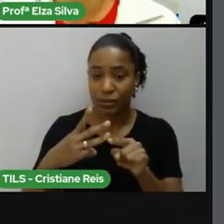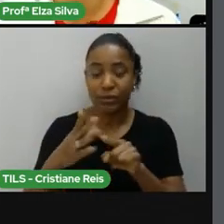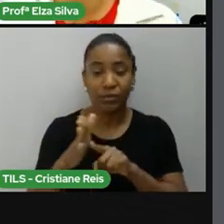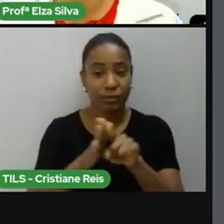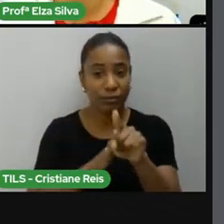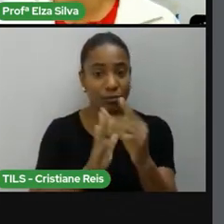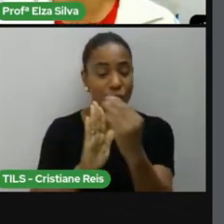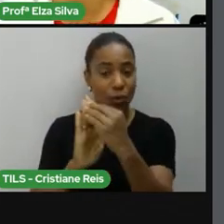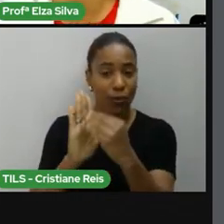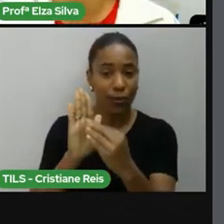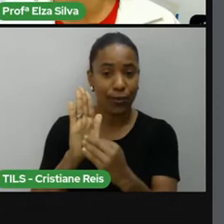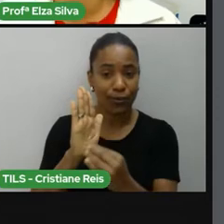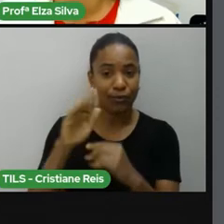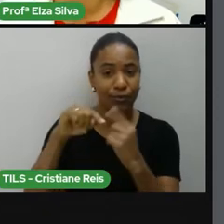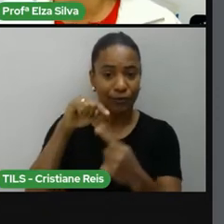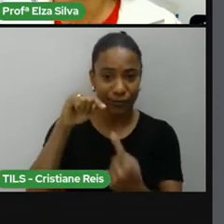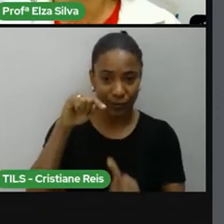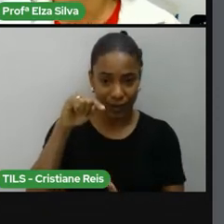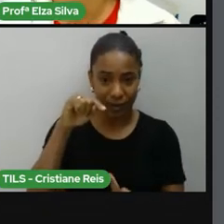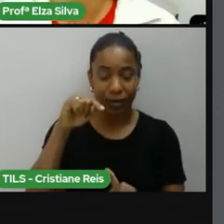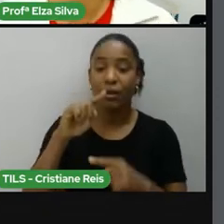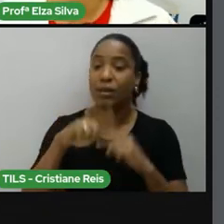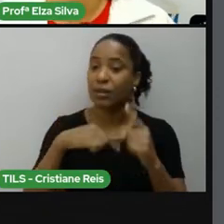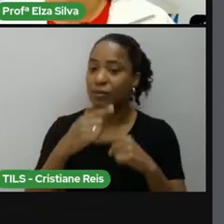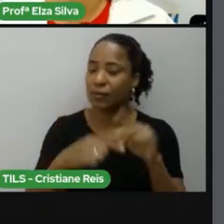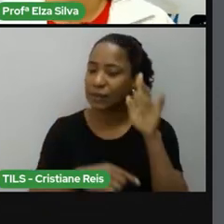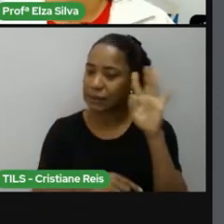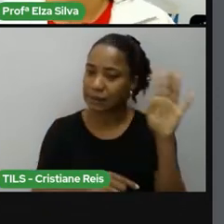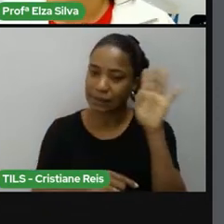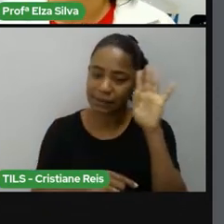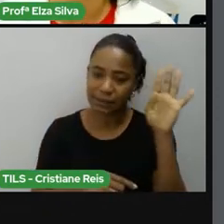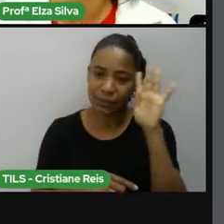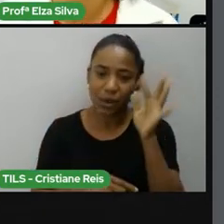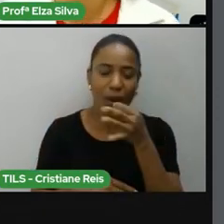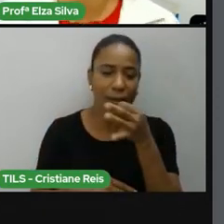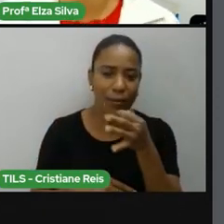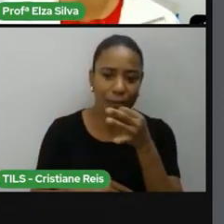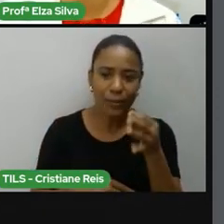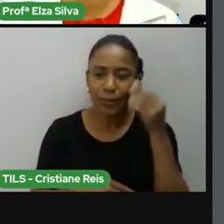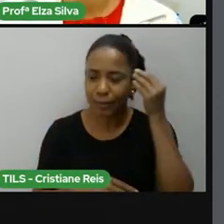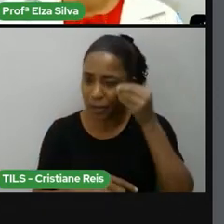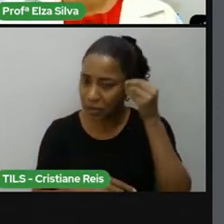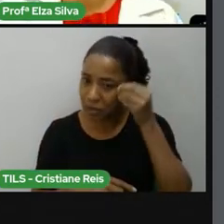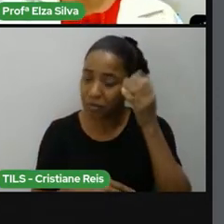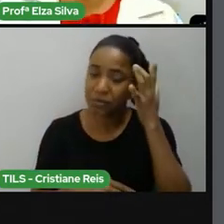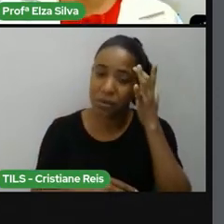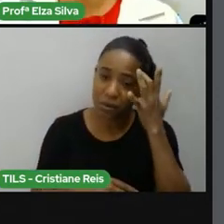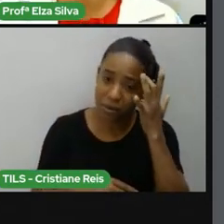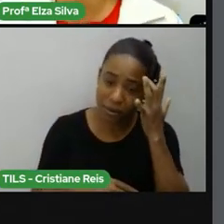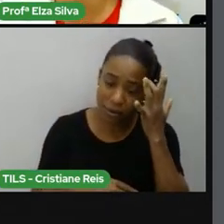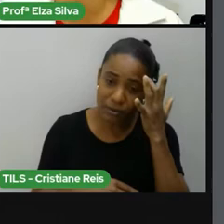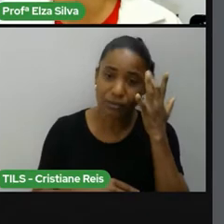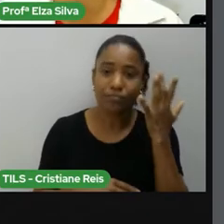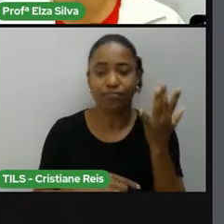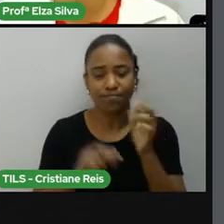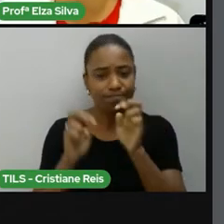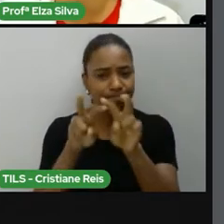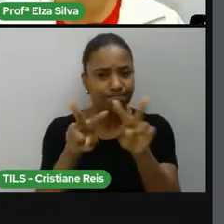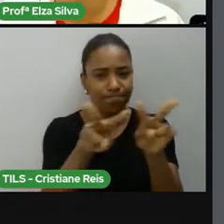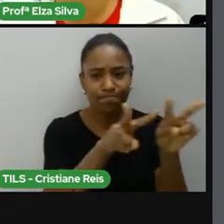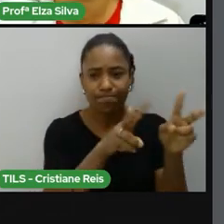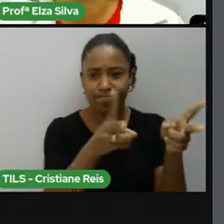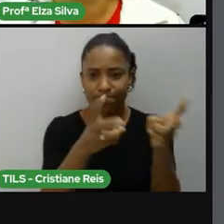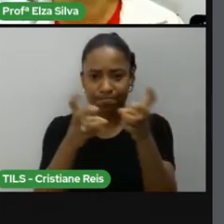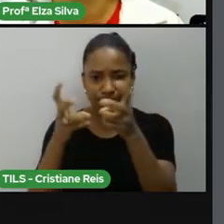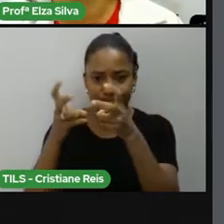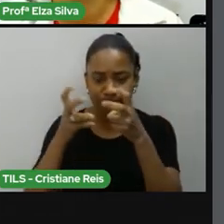as suas reflexões, com base nas suas opiniões, nas suas experiências, nas leituras que você já fez